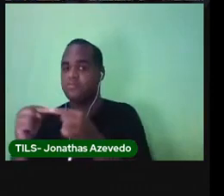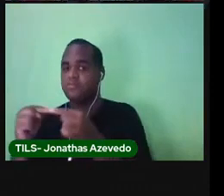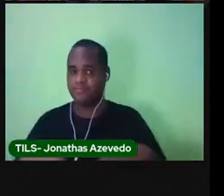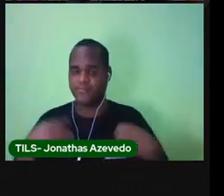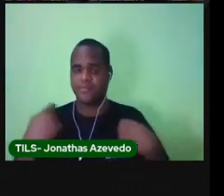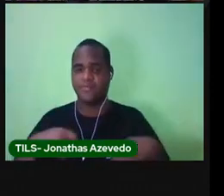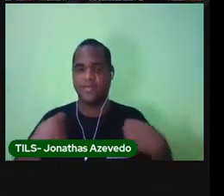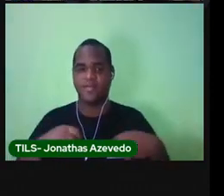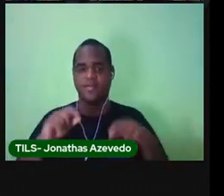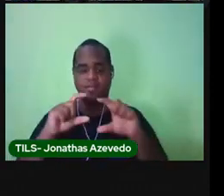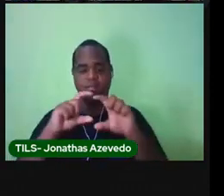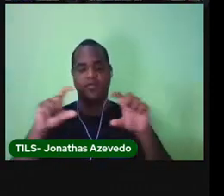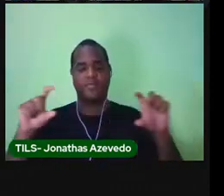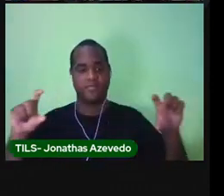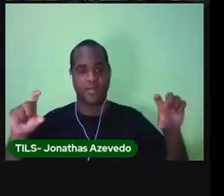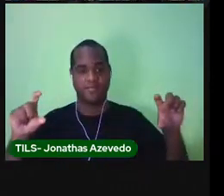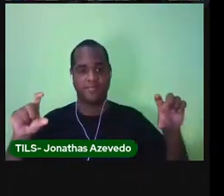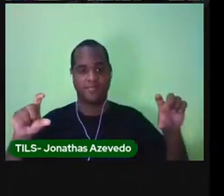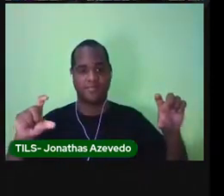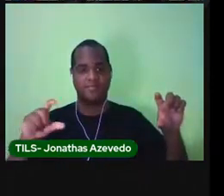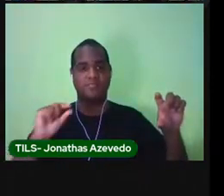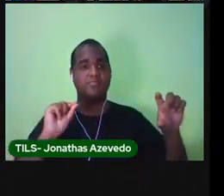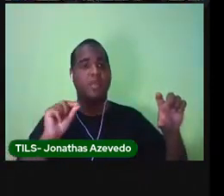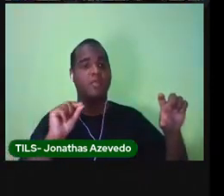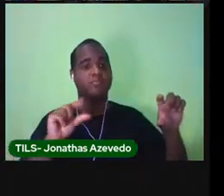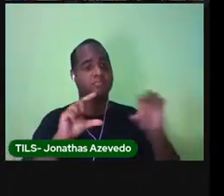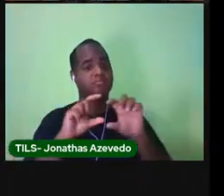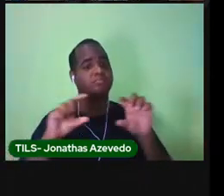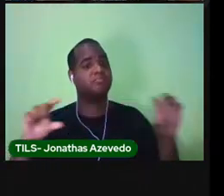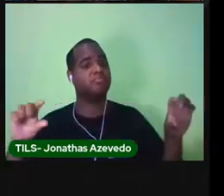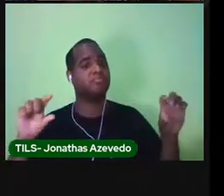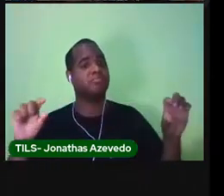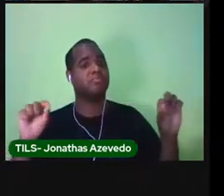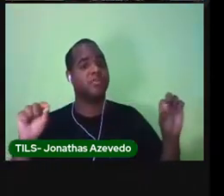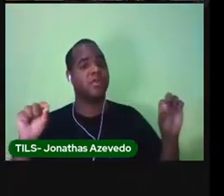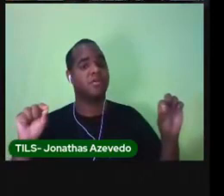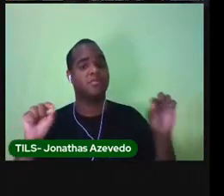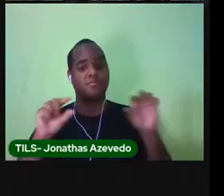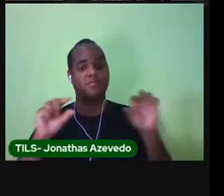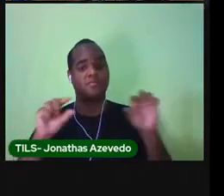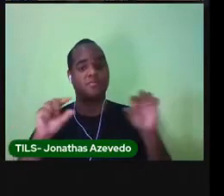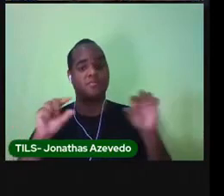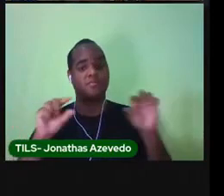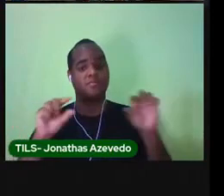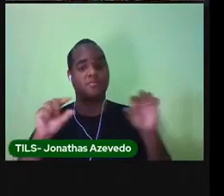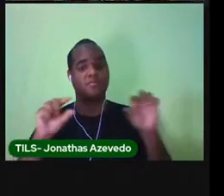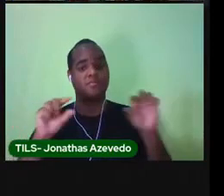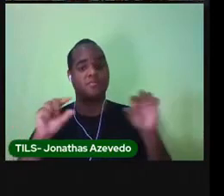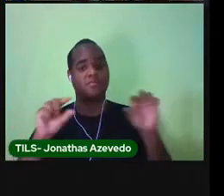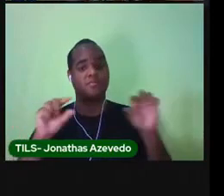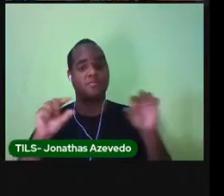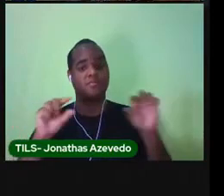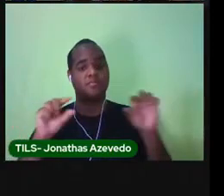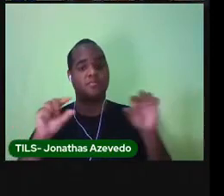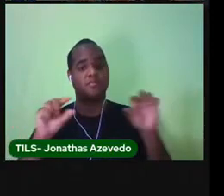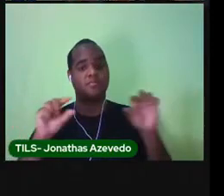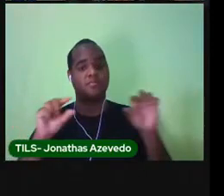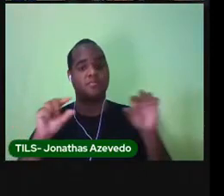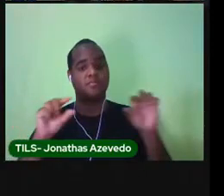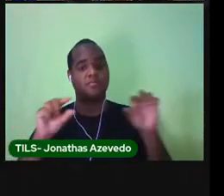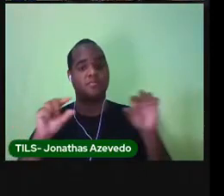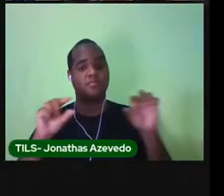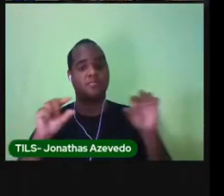Tem um banco de palavras. Pró, o que é um banco de palavras? É essa caixinha aí que você está vendo, esse retângulo,